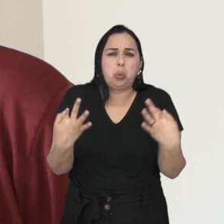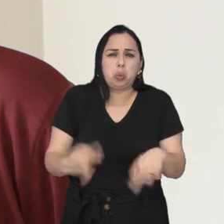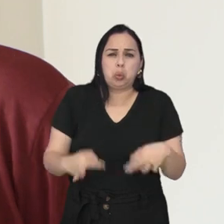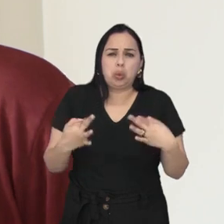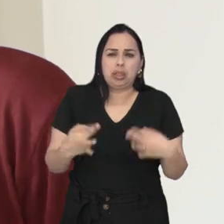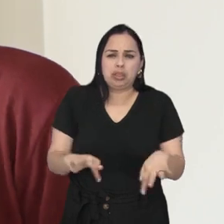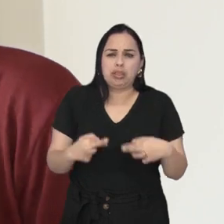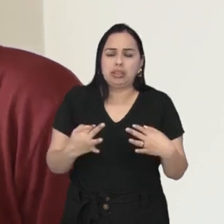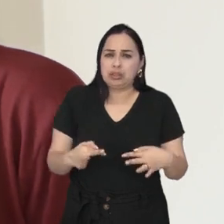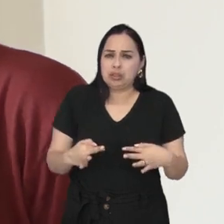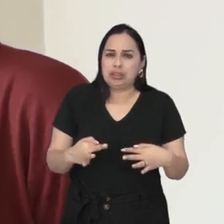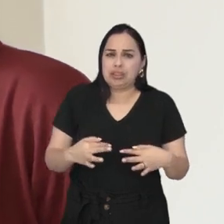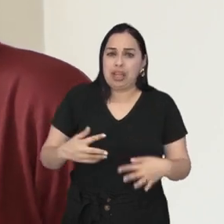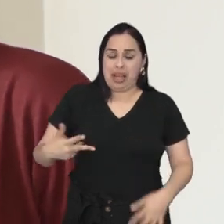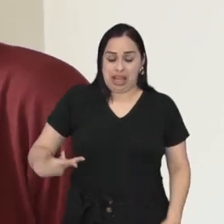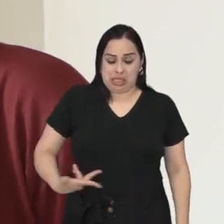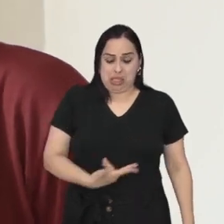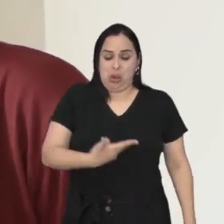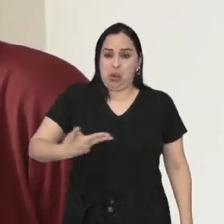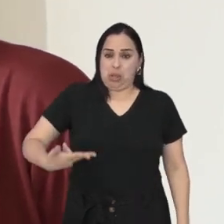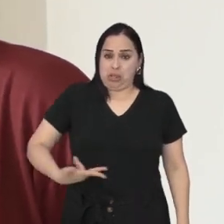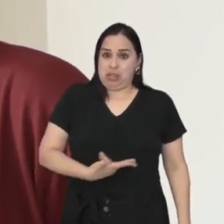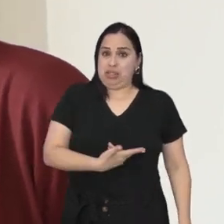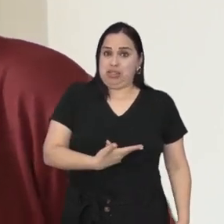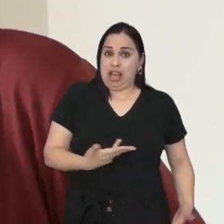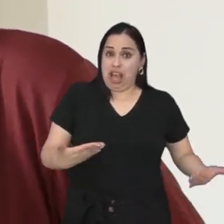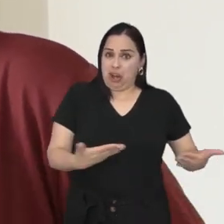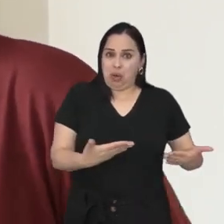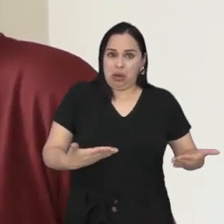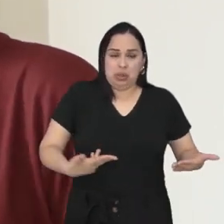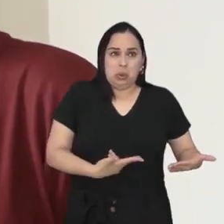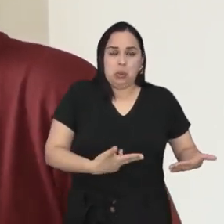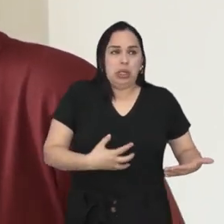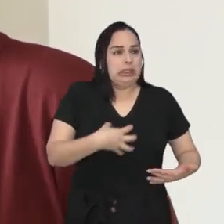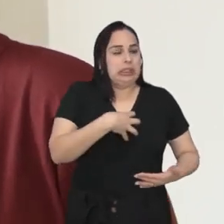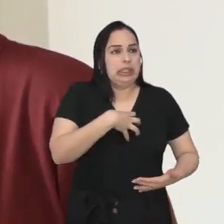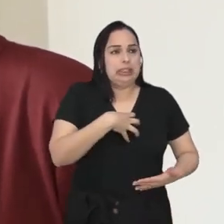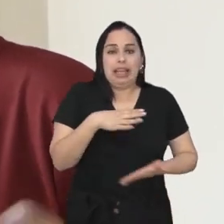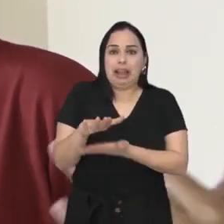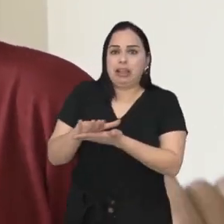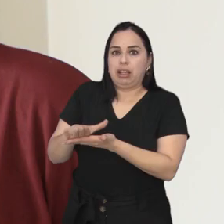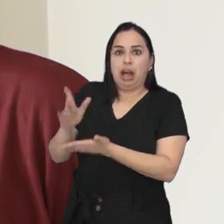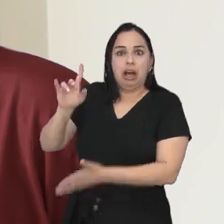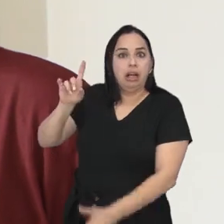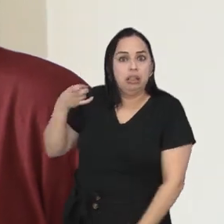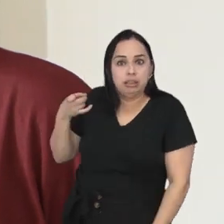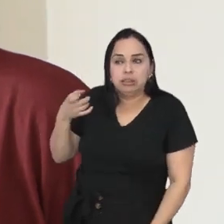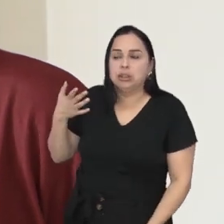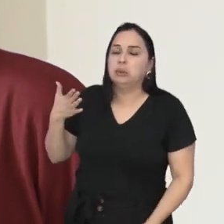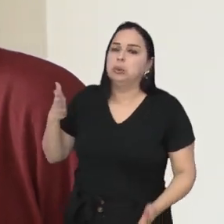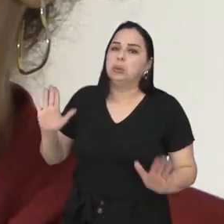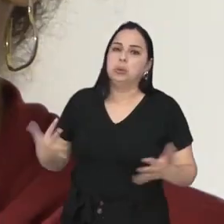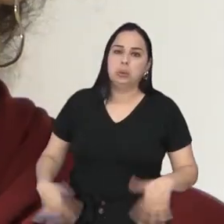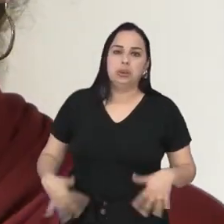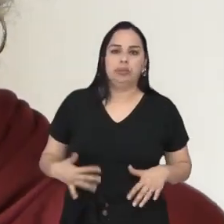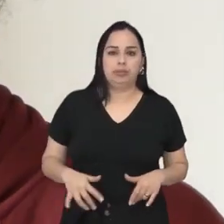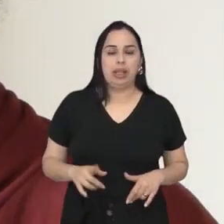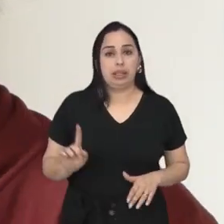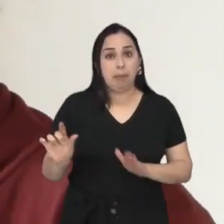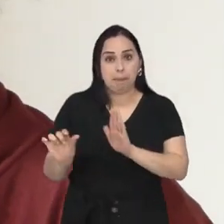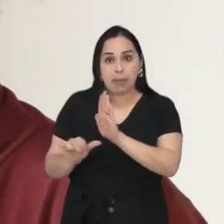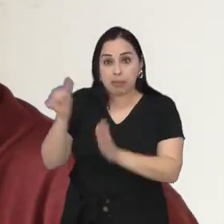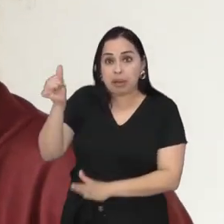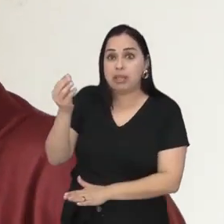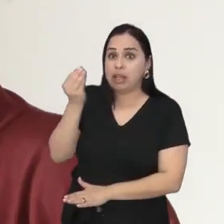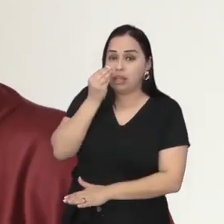doía. Tanto é que eu falo que a dor da cirurgia, o que eu faço assim, não é a dor que eu sentia antes. Na primeira